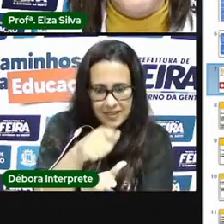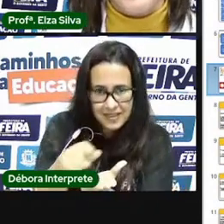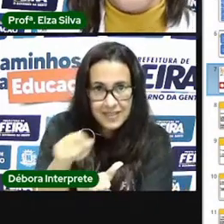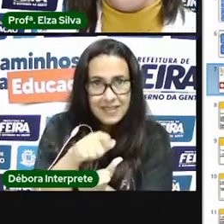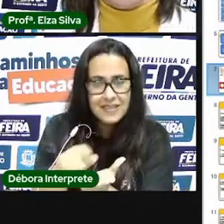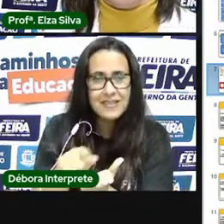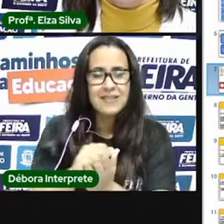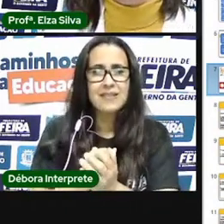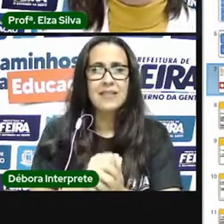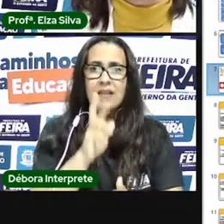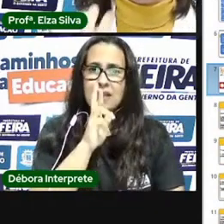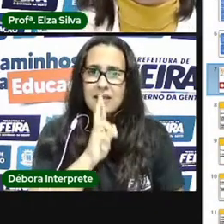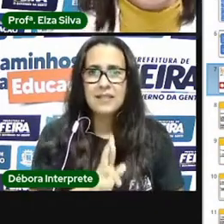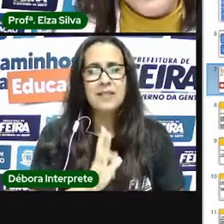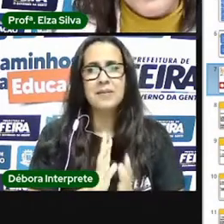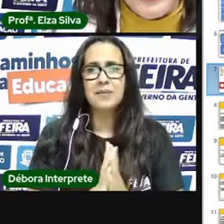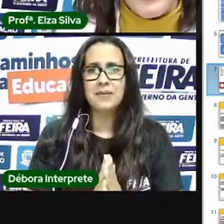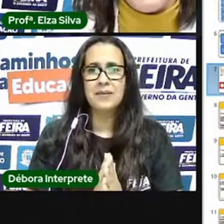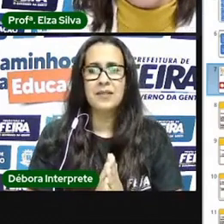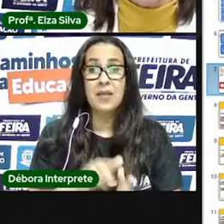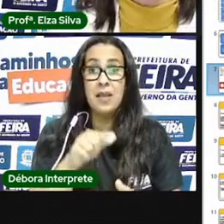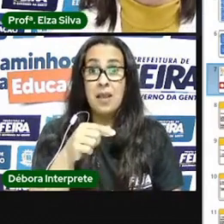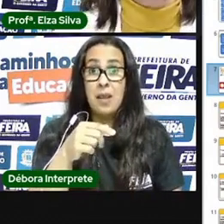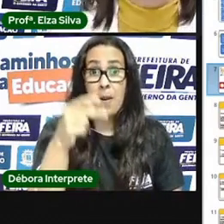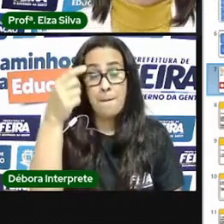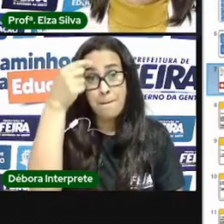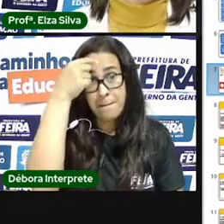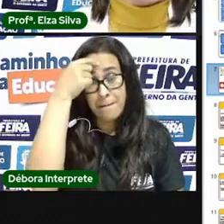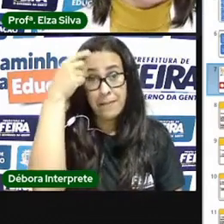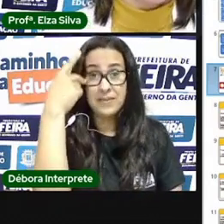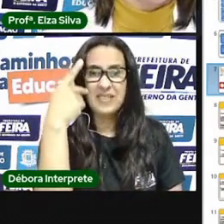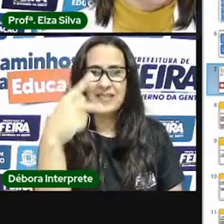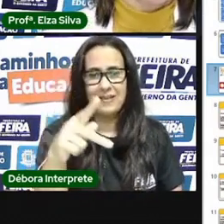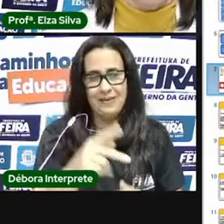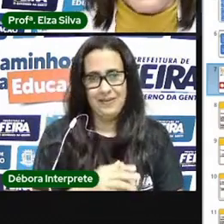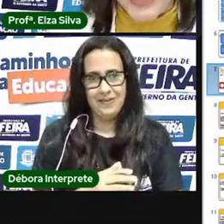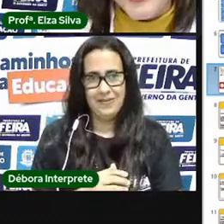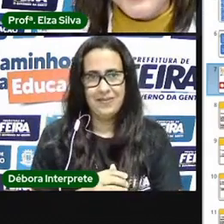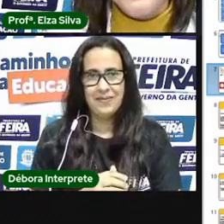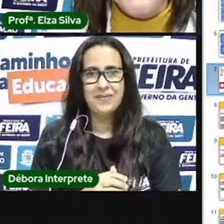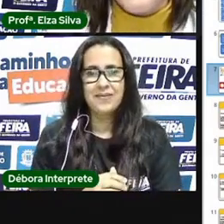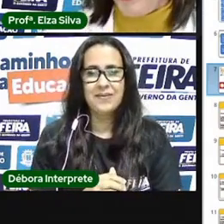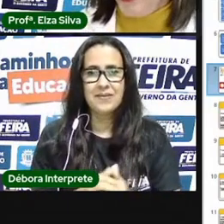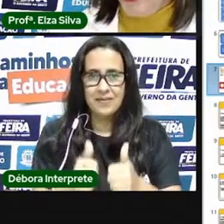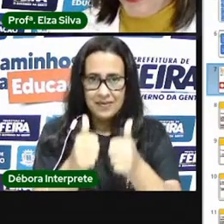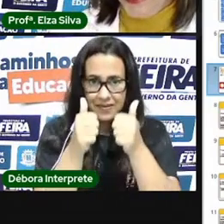daí, agora, a Proelza vai te ajudar a melhorar as suas respostas. Combinado?